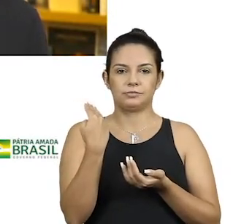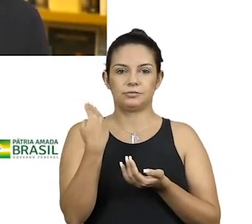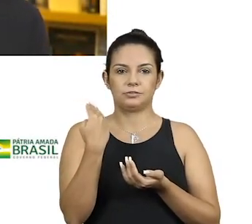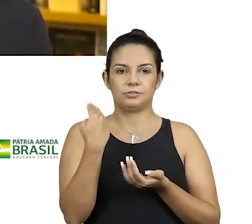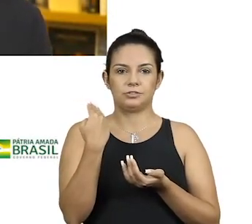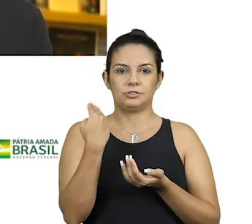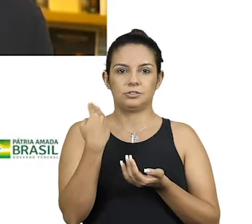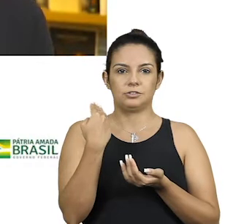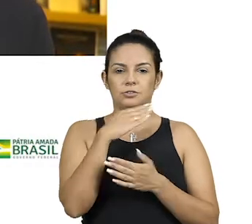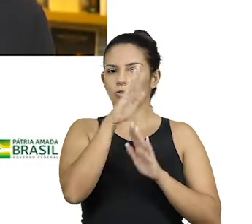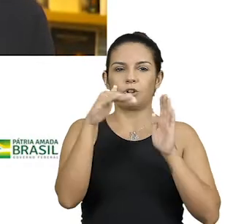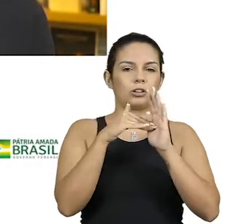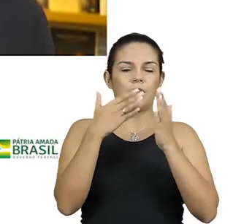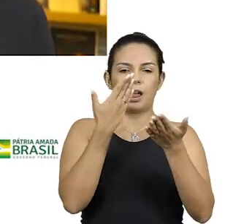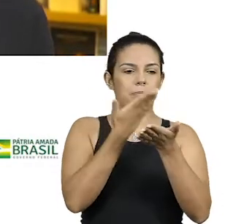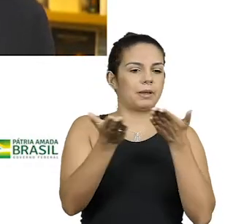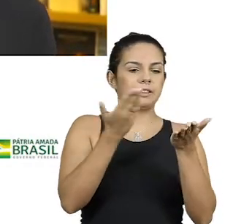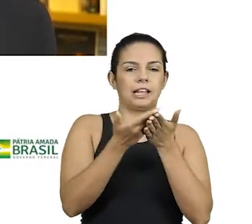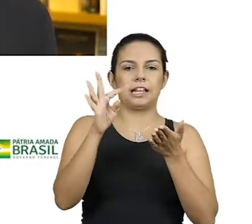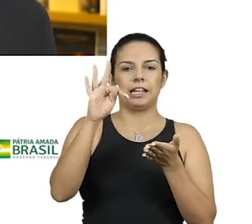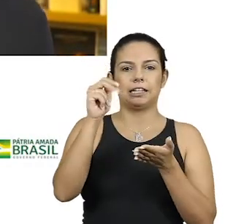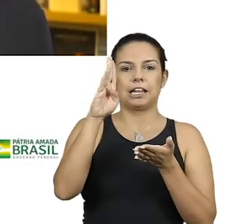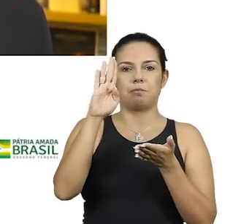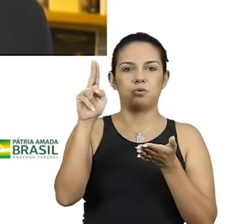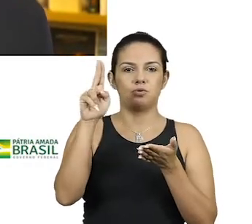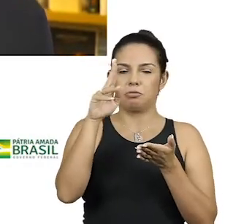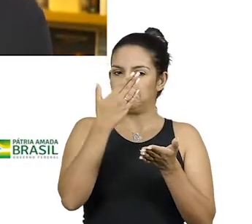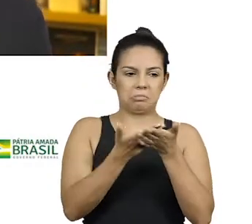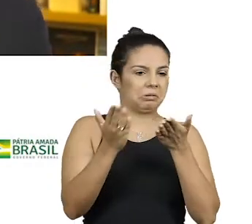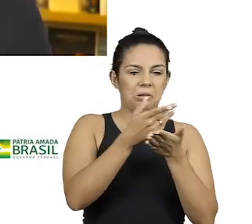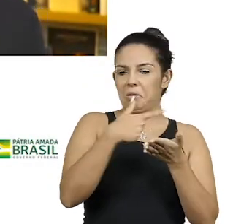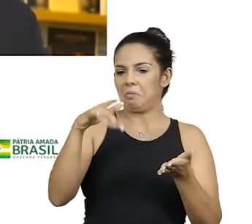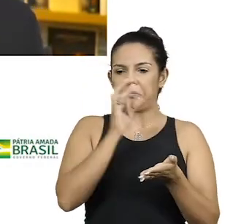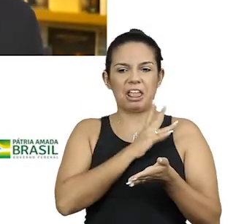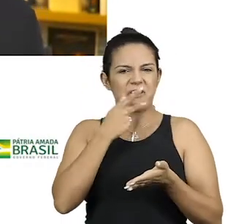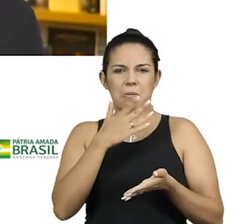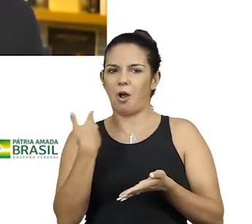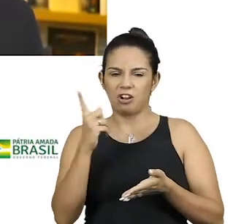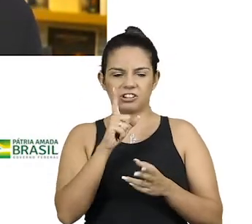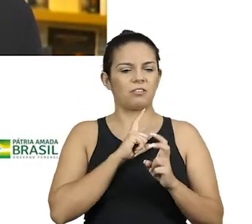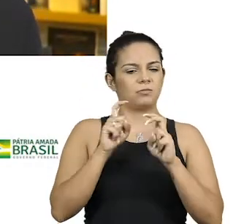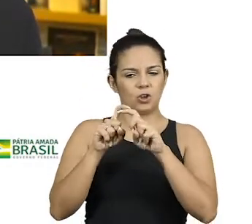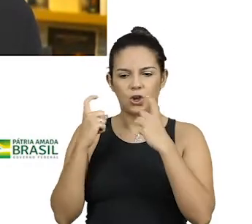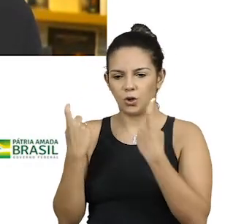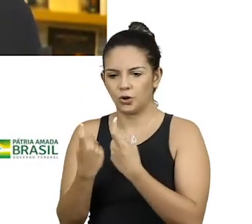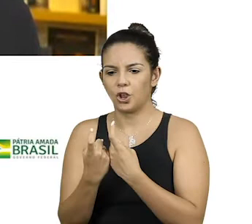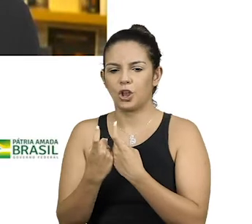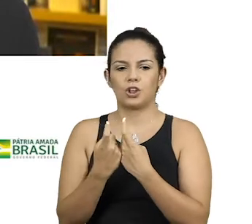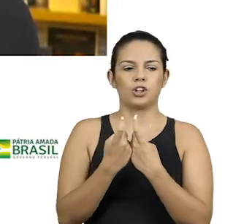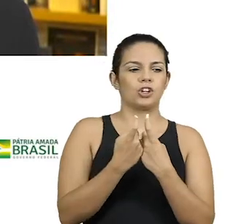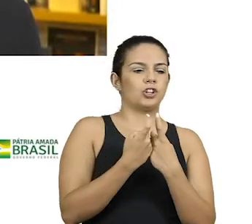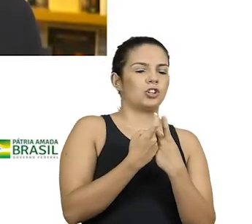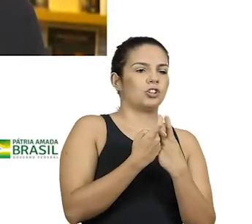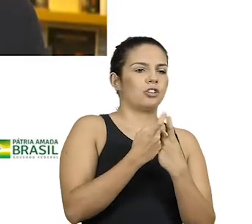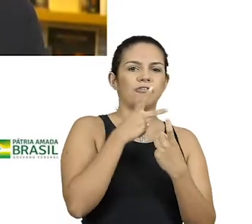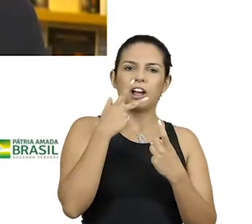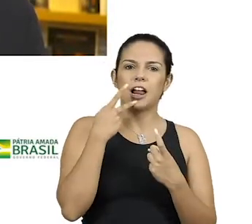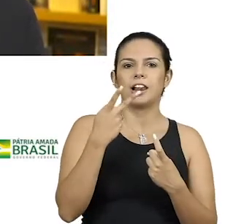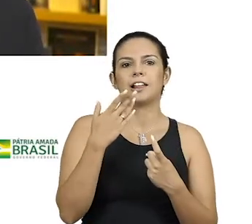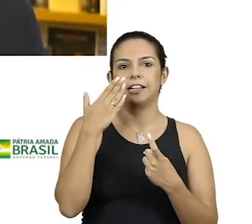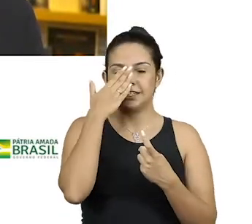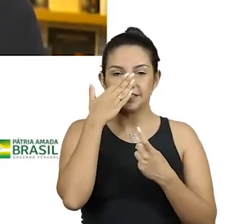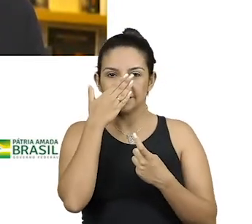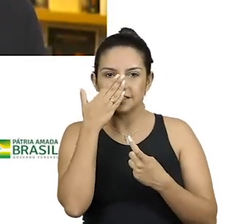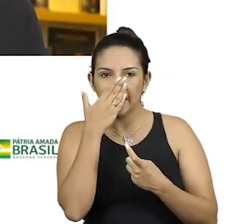os tabus para se falar. Você tem hoje conversas em reuniões sociais, em jantar, fala-se de sexo como uma